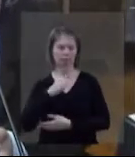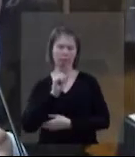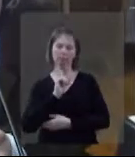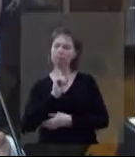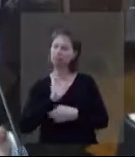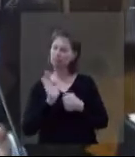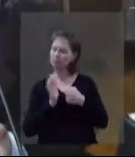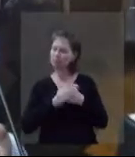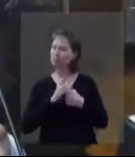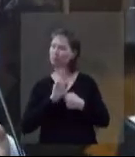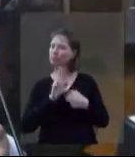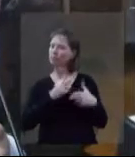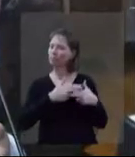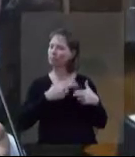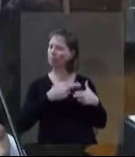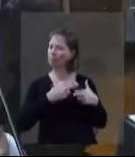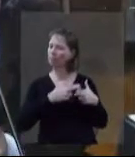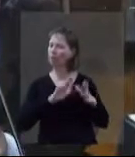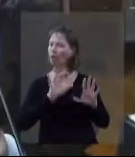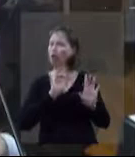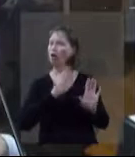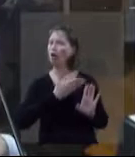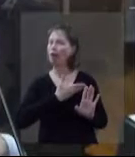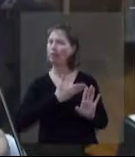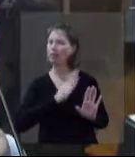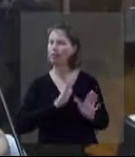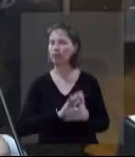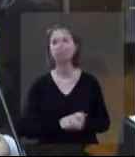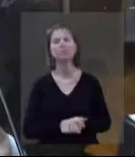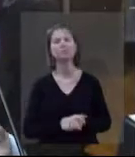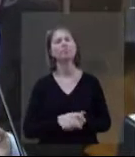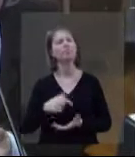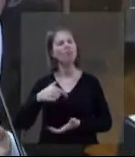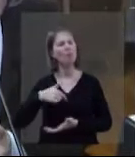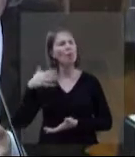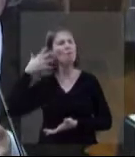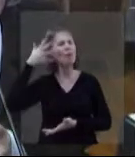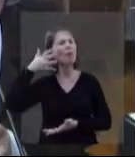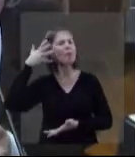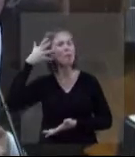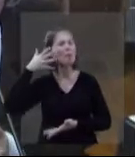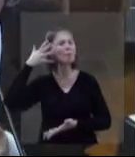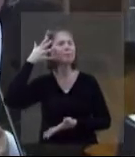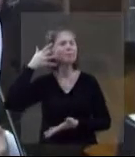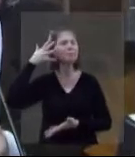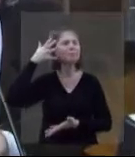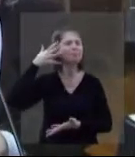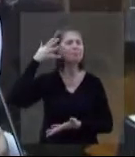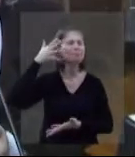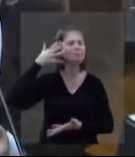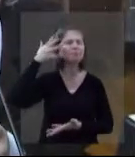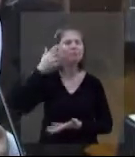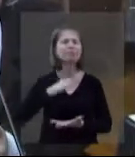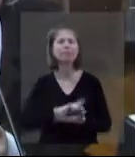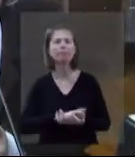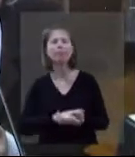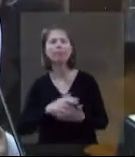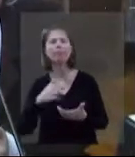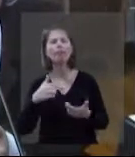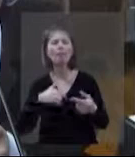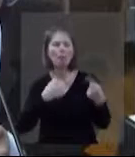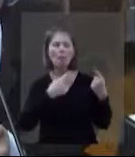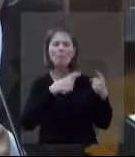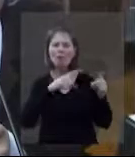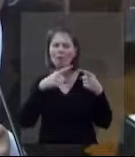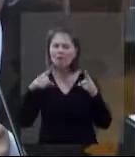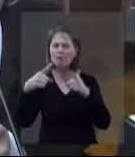politicamente correta. Aí, lá na comunidade de Santa Cruz, eu falei assim, ah, eu falei bem isso que se disse, assim, ah, né? Feliz era Adão. Feliz era